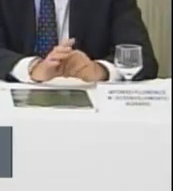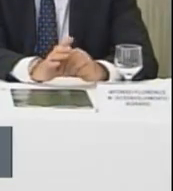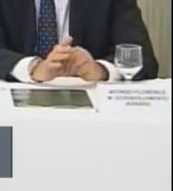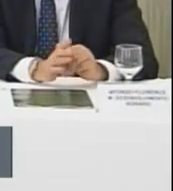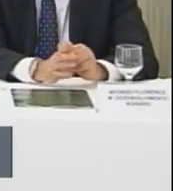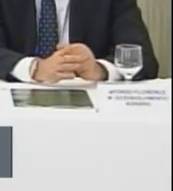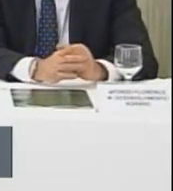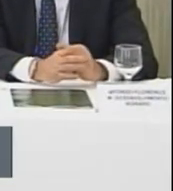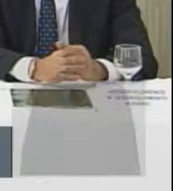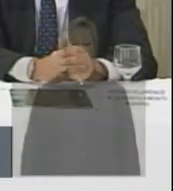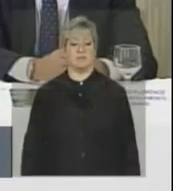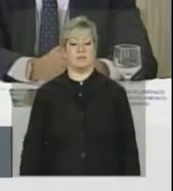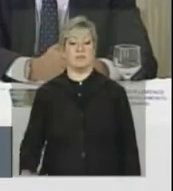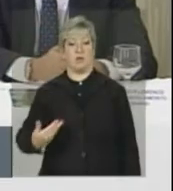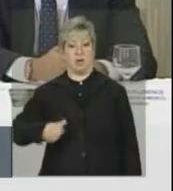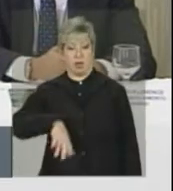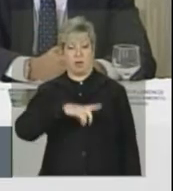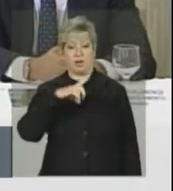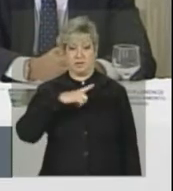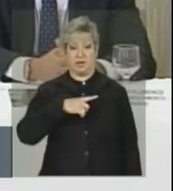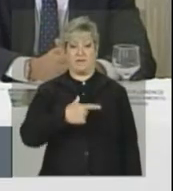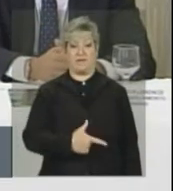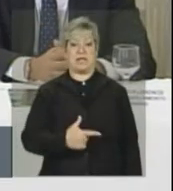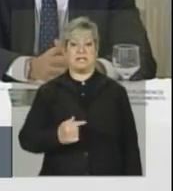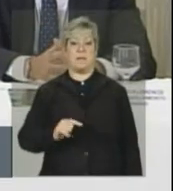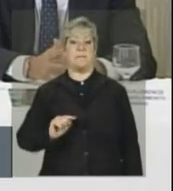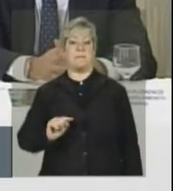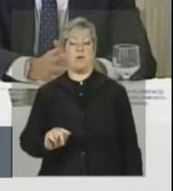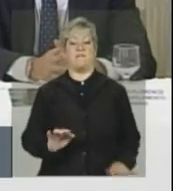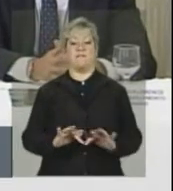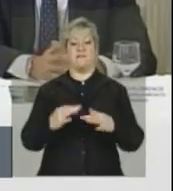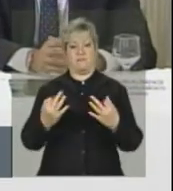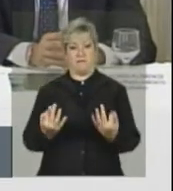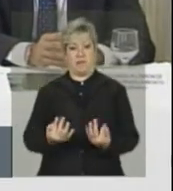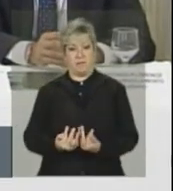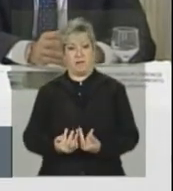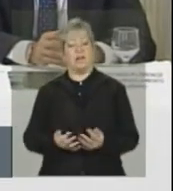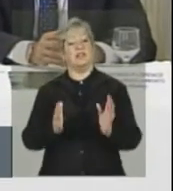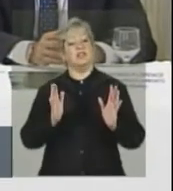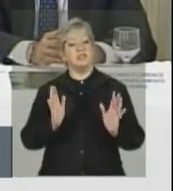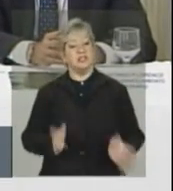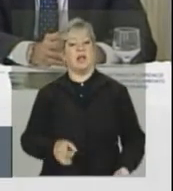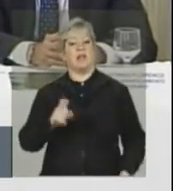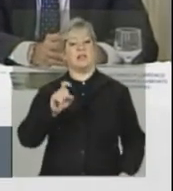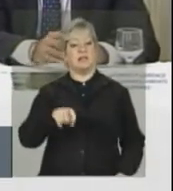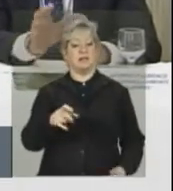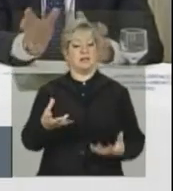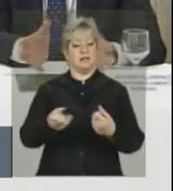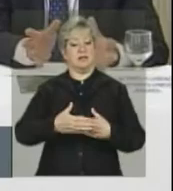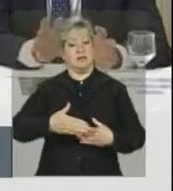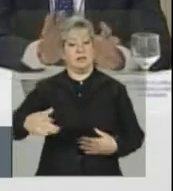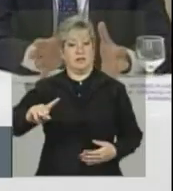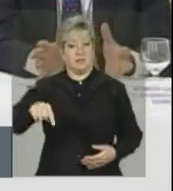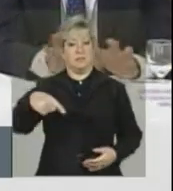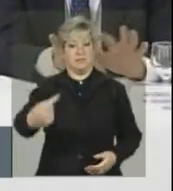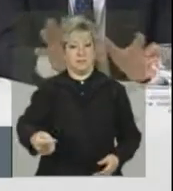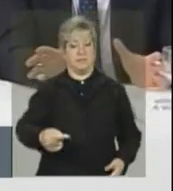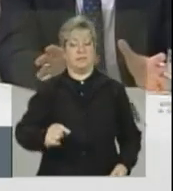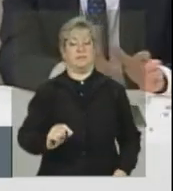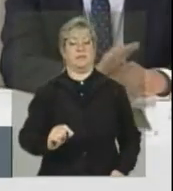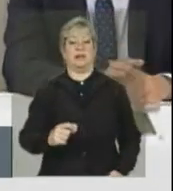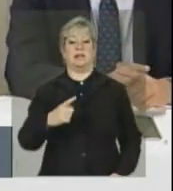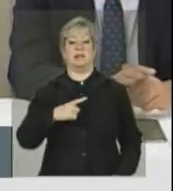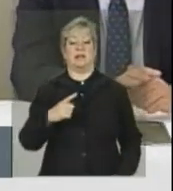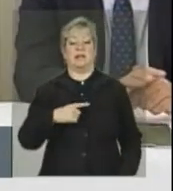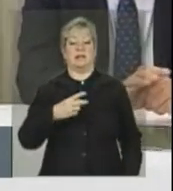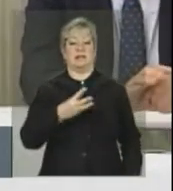Nós estamos com 27 mil famílias que já poderiam estar recebendo nesse próximo período, certo? Tem